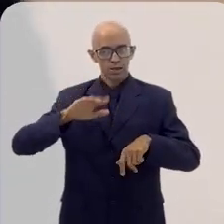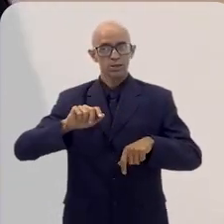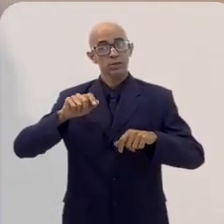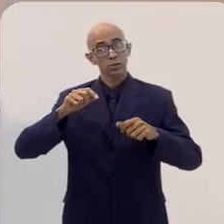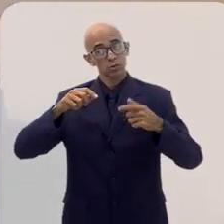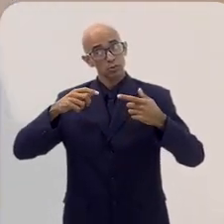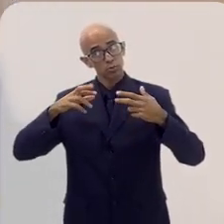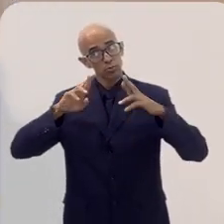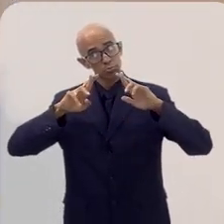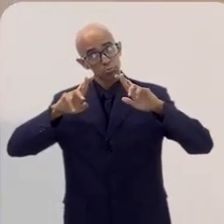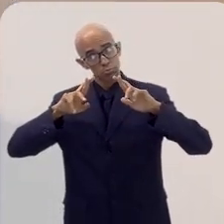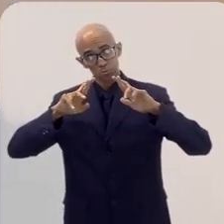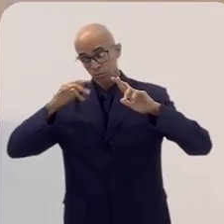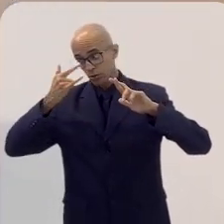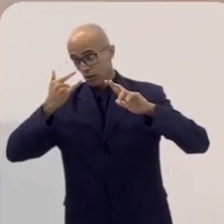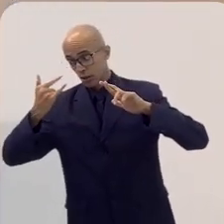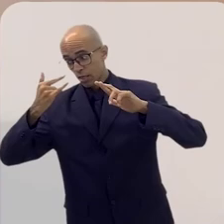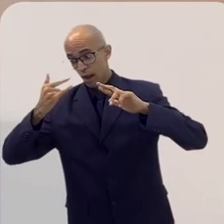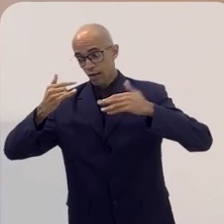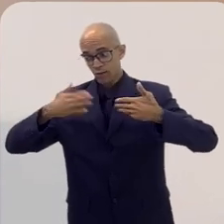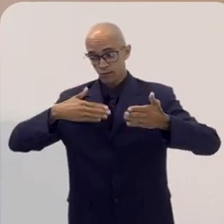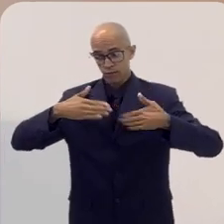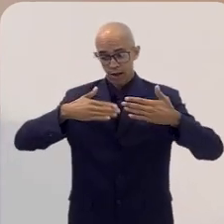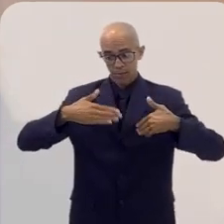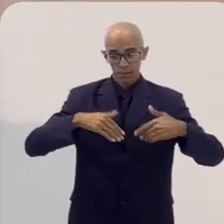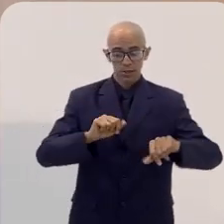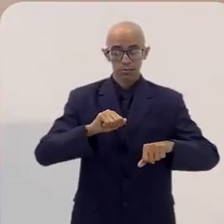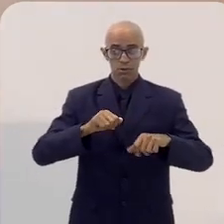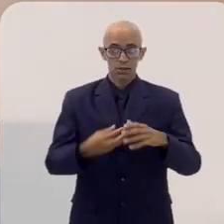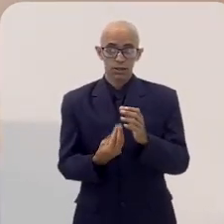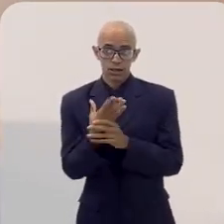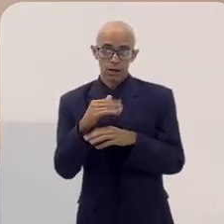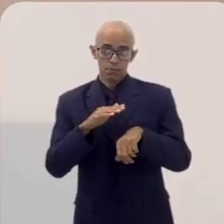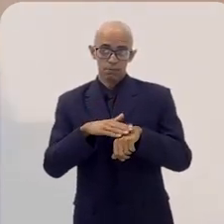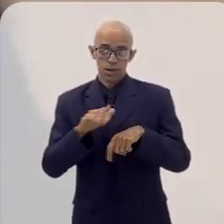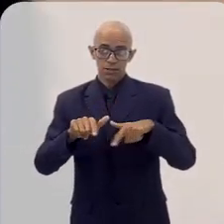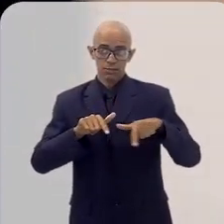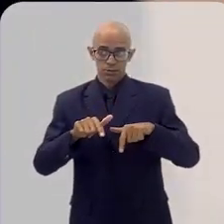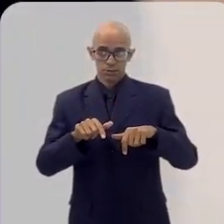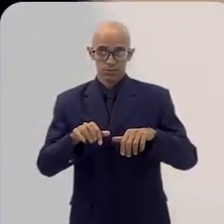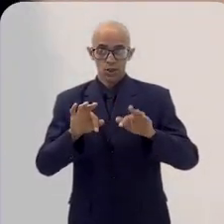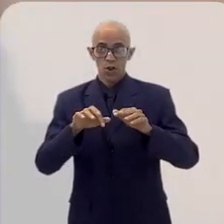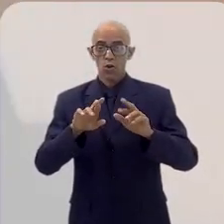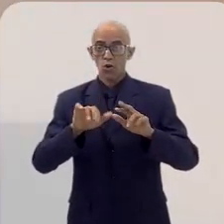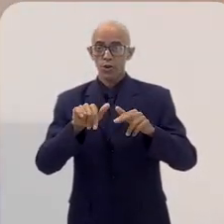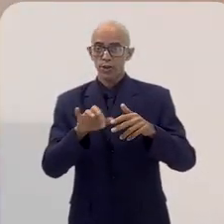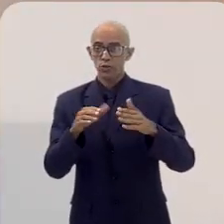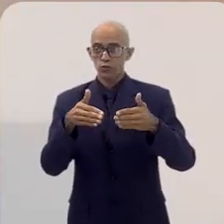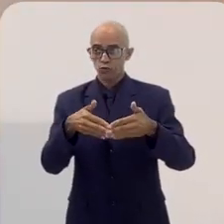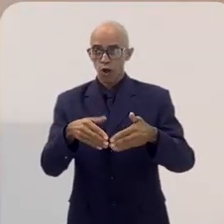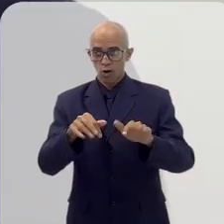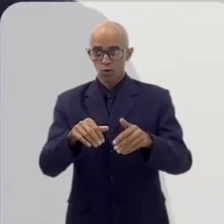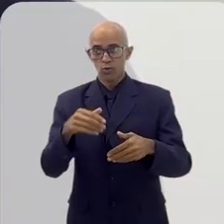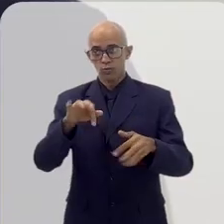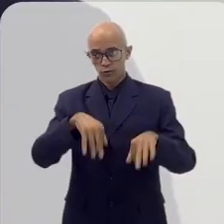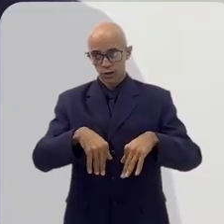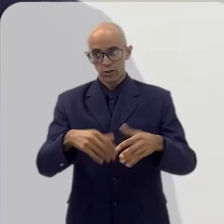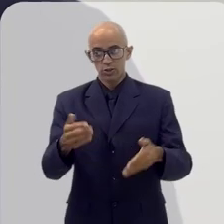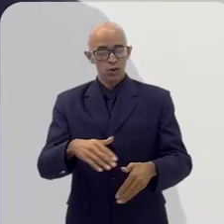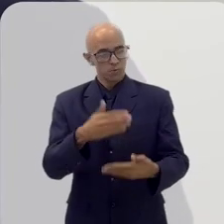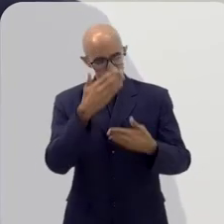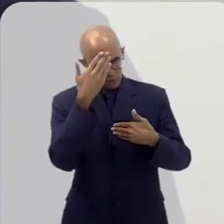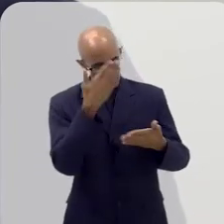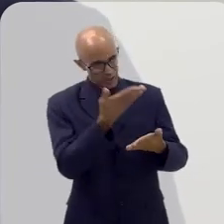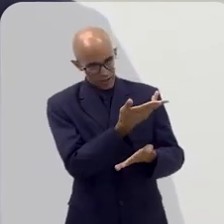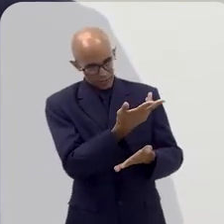mesmo, e quem sabe a gente consiga atrair fábricas para gerar ainda mais emprego dentro do nosso estado. O Rio Foco chegou